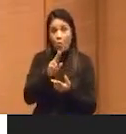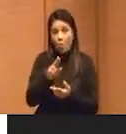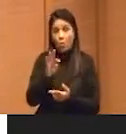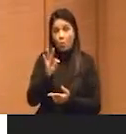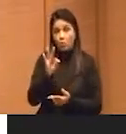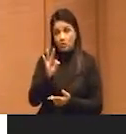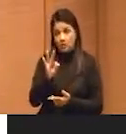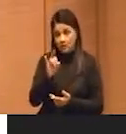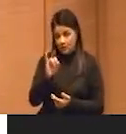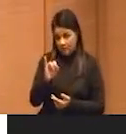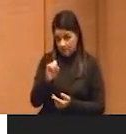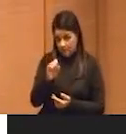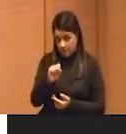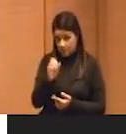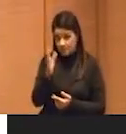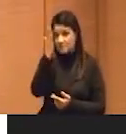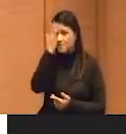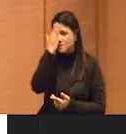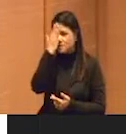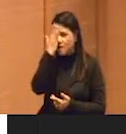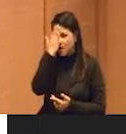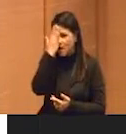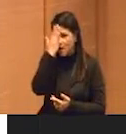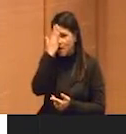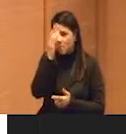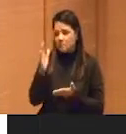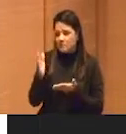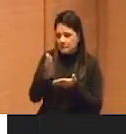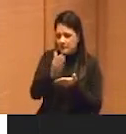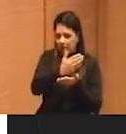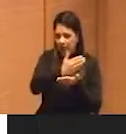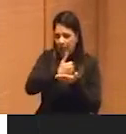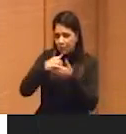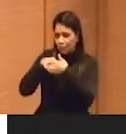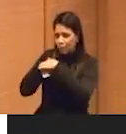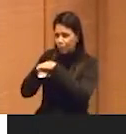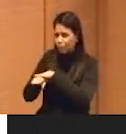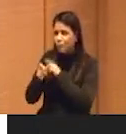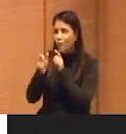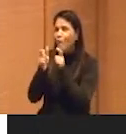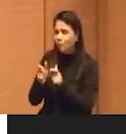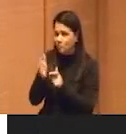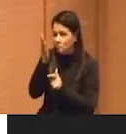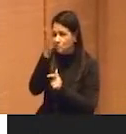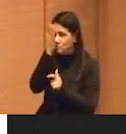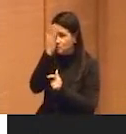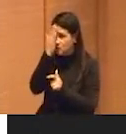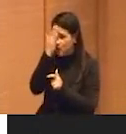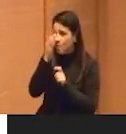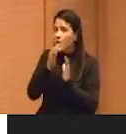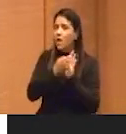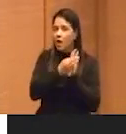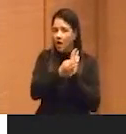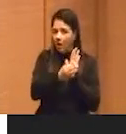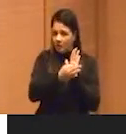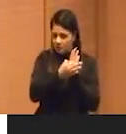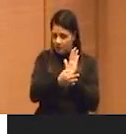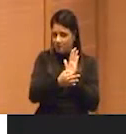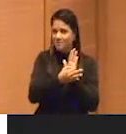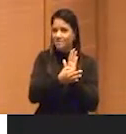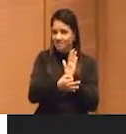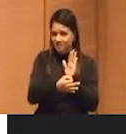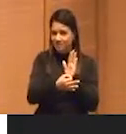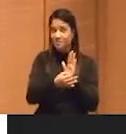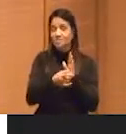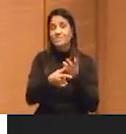sabem aonde estão colocando os nossos dados, então é acriticamente, naturalizando, o